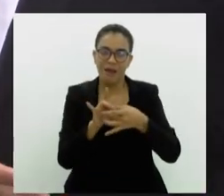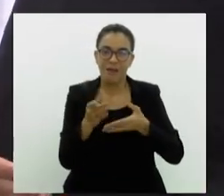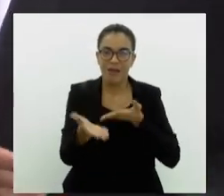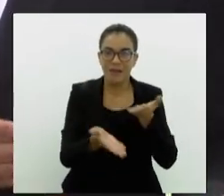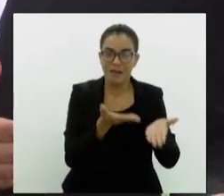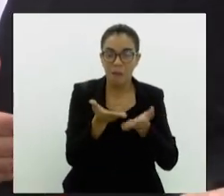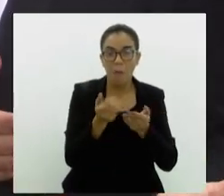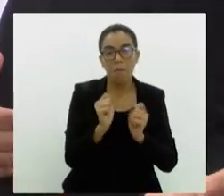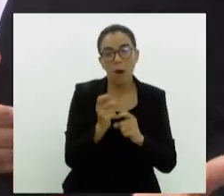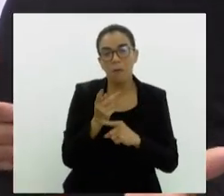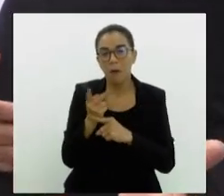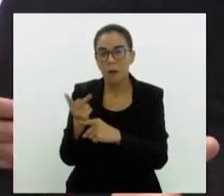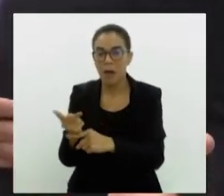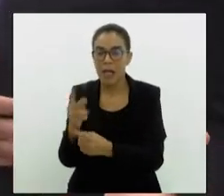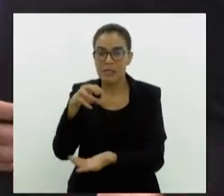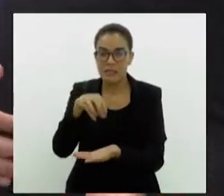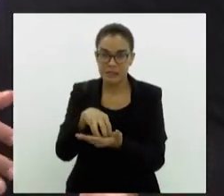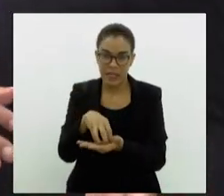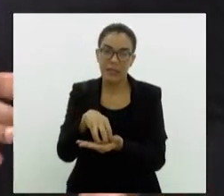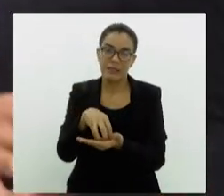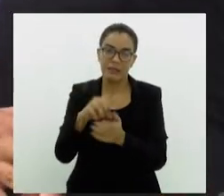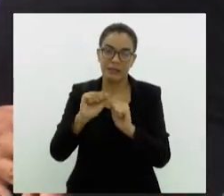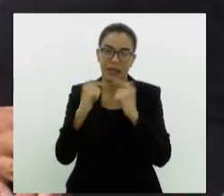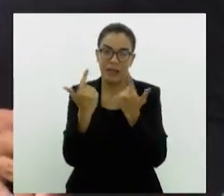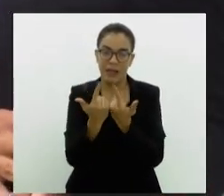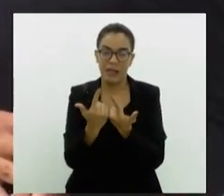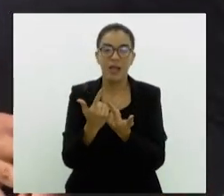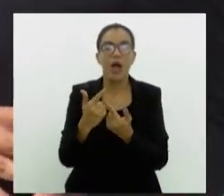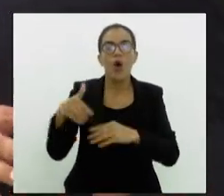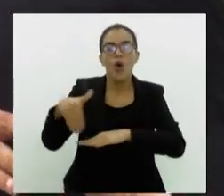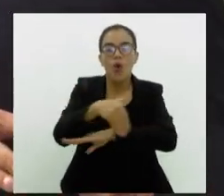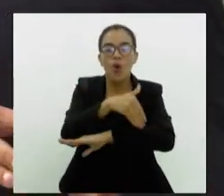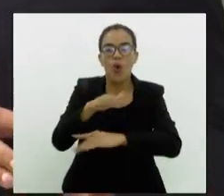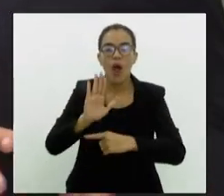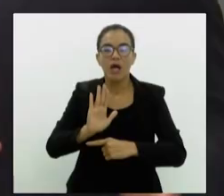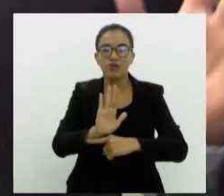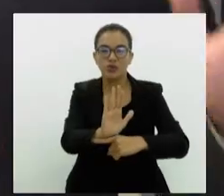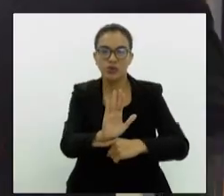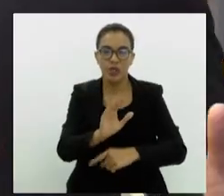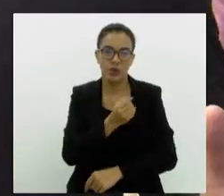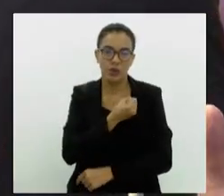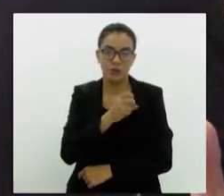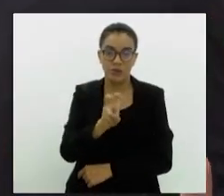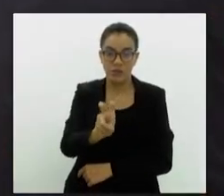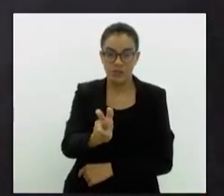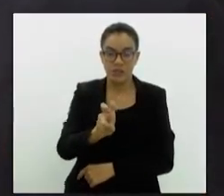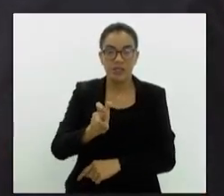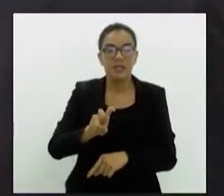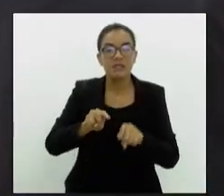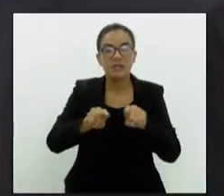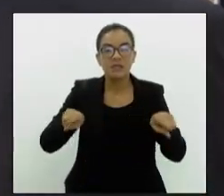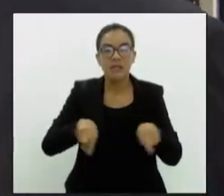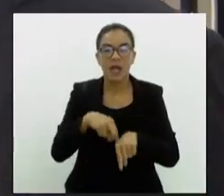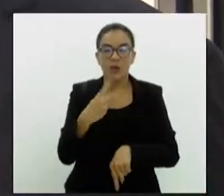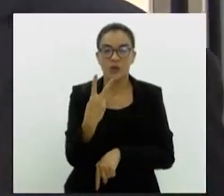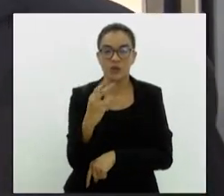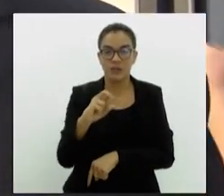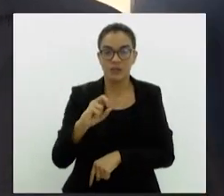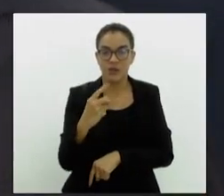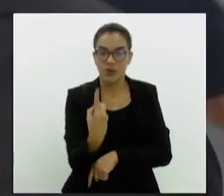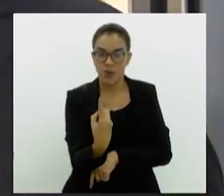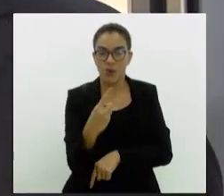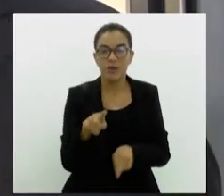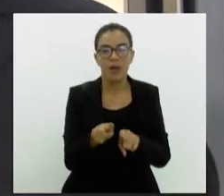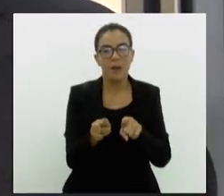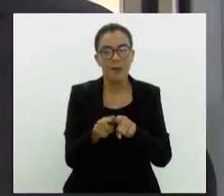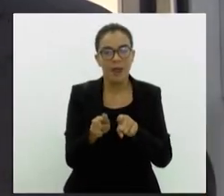pode se dirigir aqui à sede da Assembleia Legislativa do Rio de Janeiro, localizada na Rua da Ajuda, número 5, sala 201. Nós temos também nosso canal por